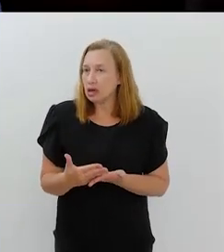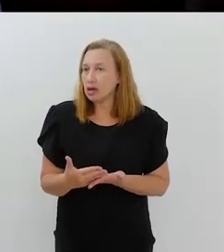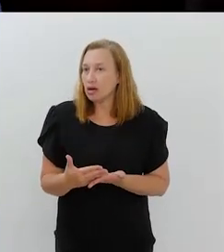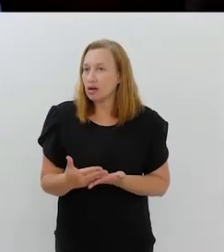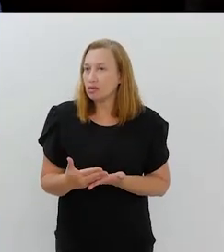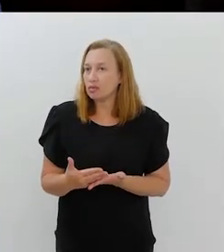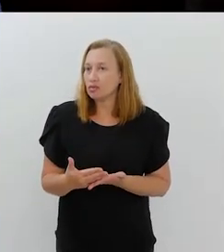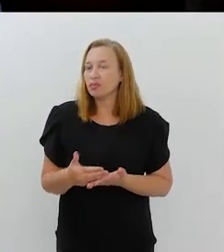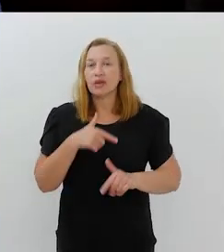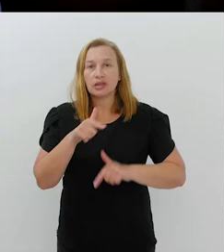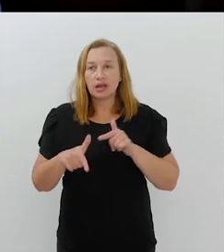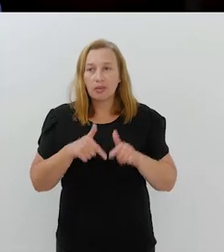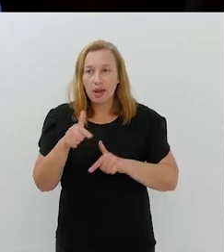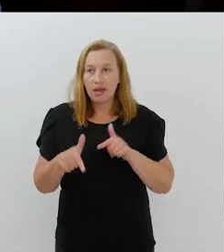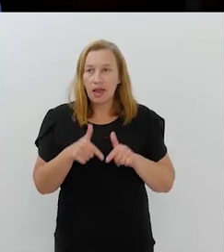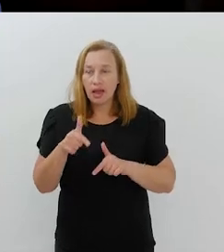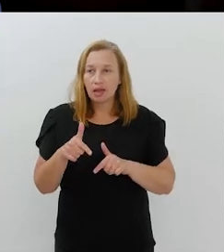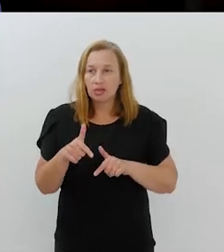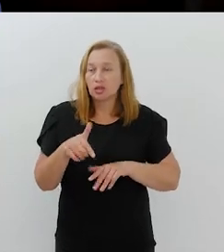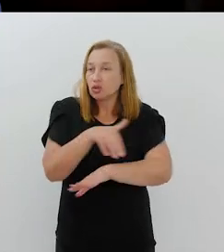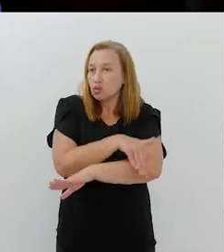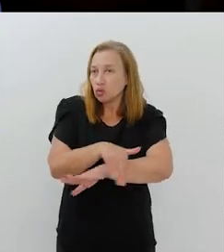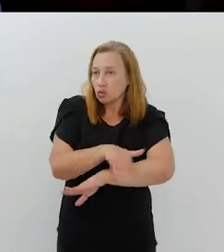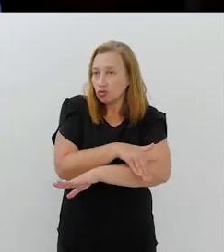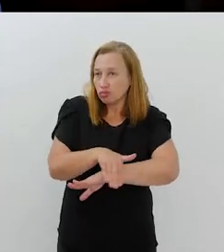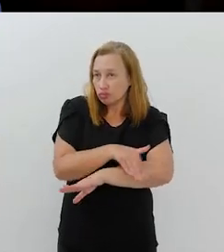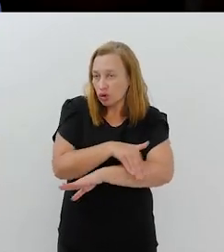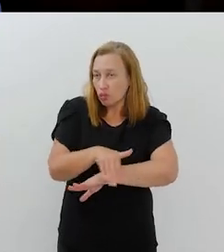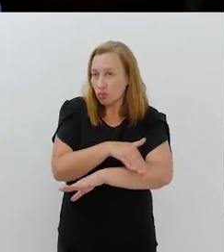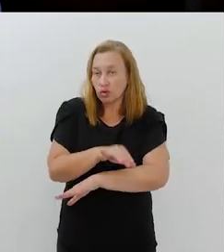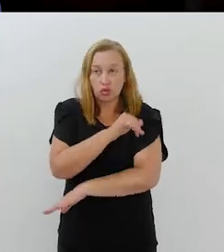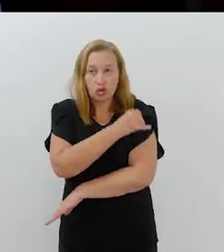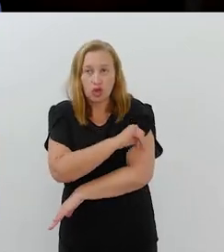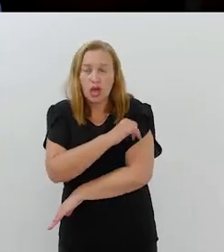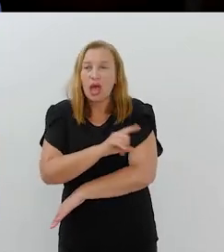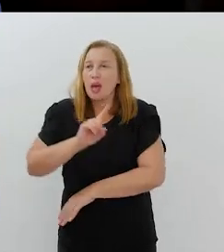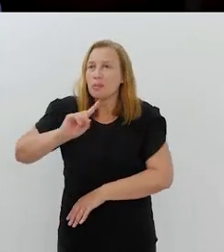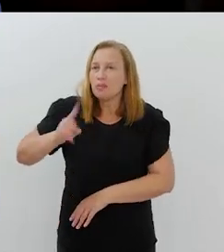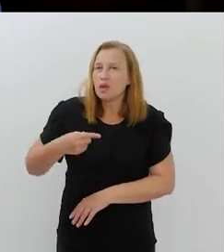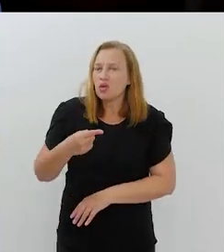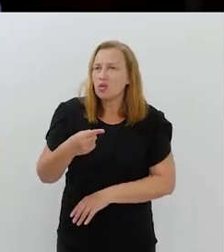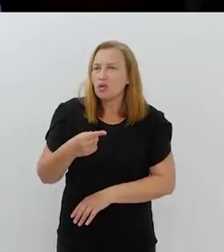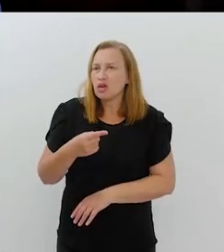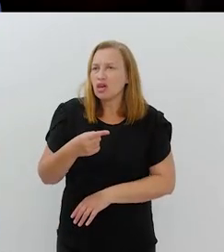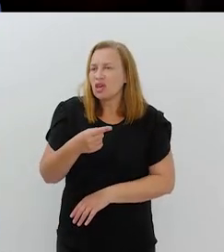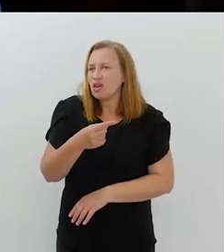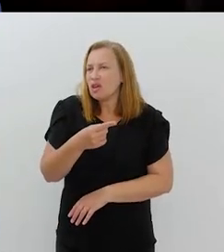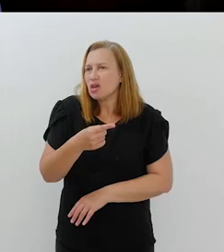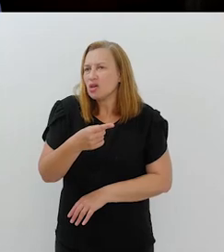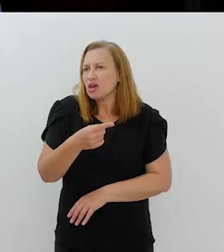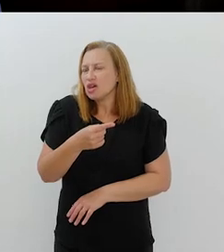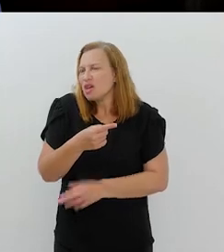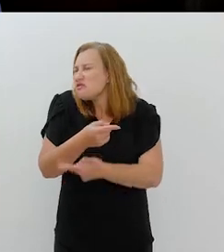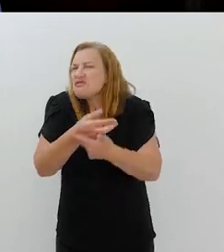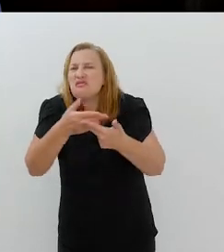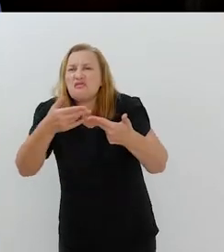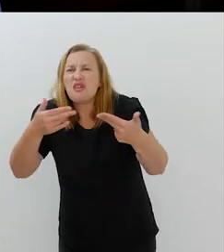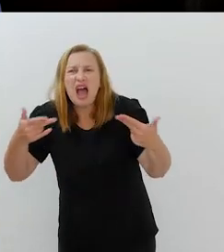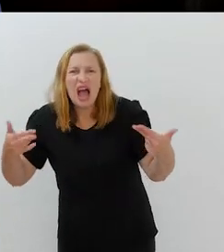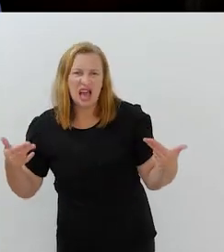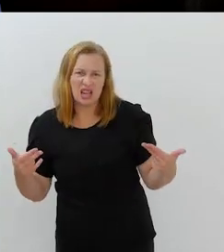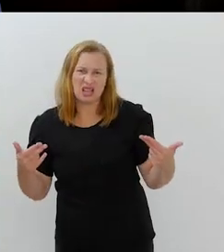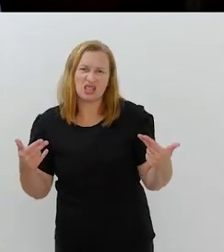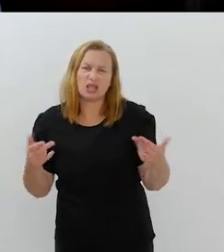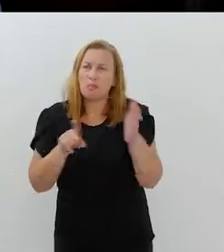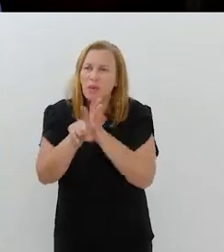quando começou com a Pastoral do Povo da Rua, aqui no Rio de Janeiro, vieram mil e uns questionamentos. Até nós